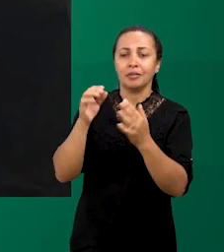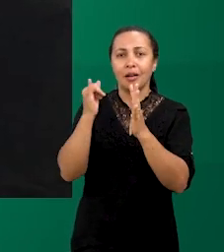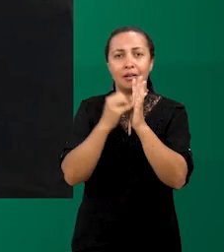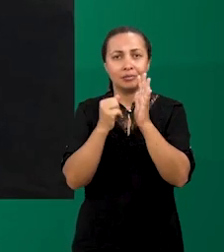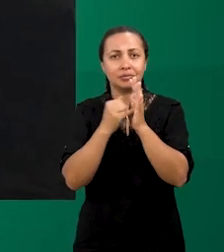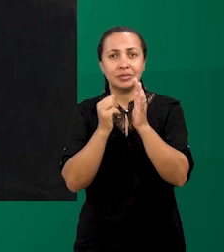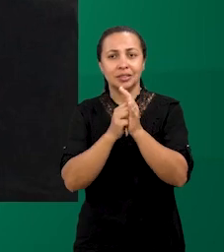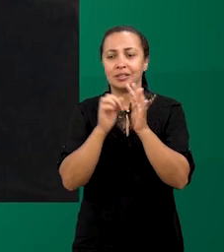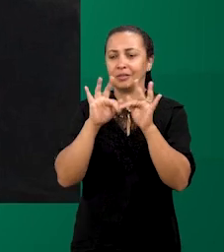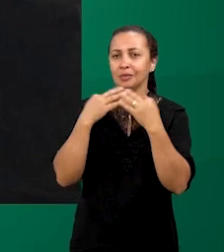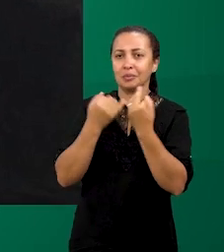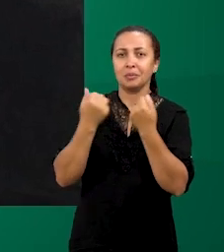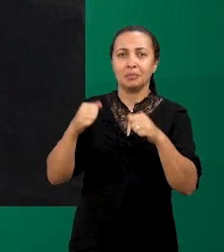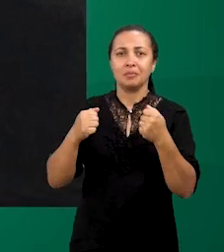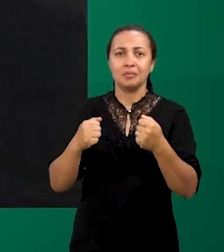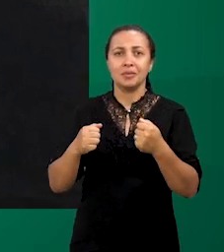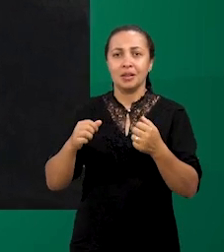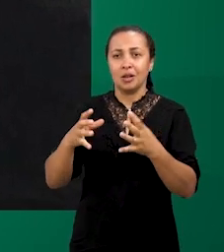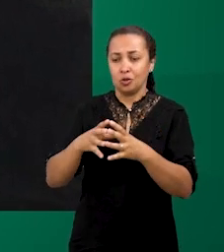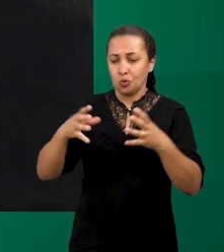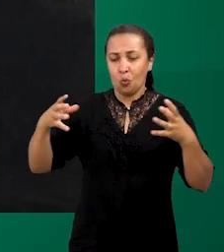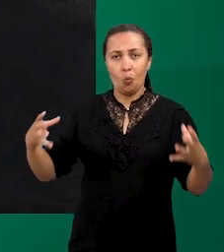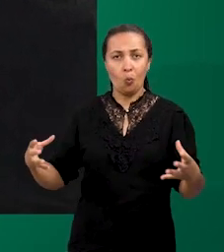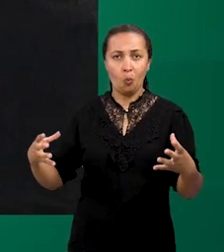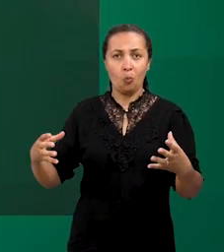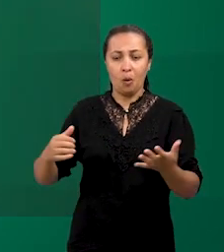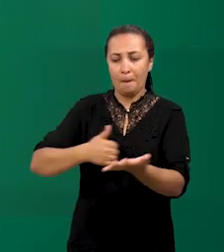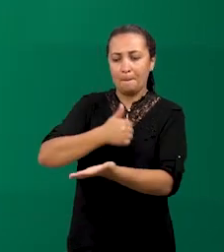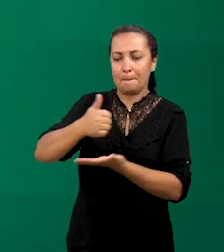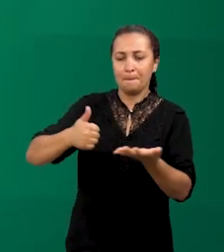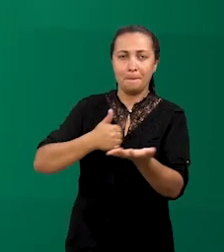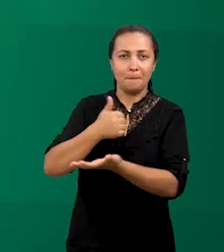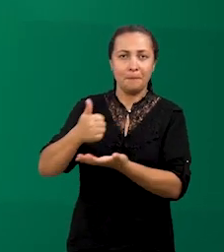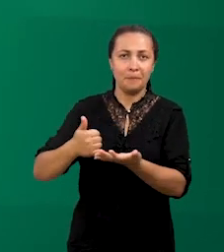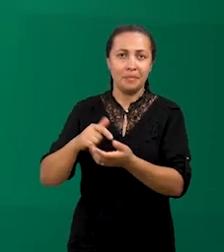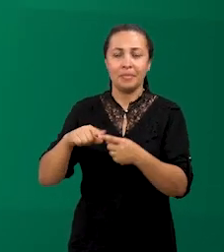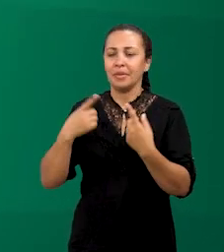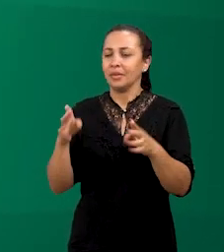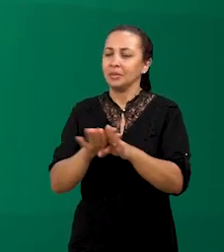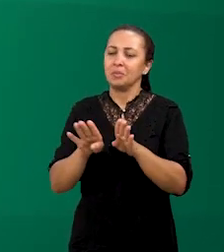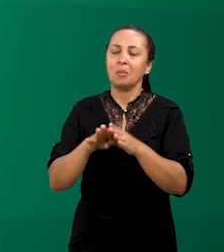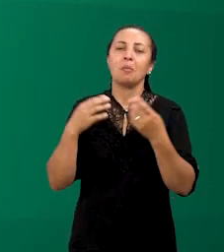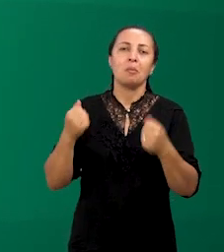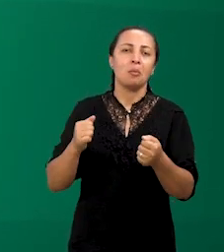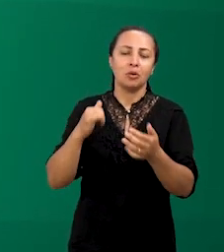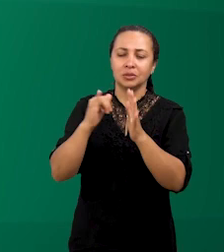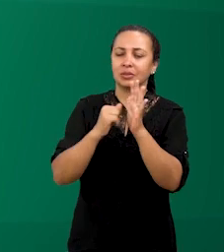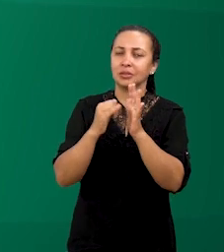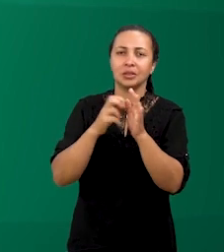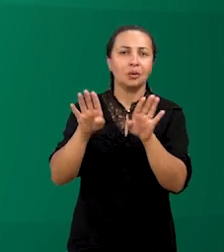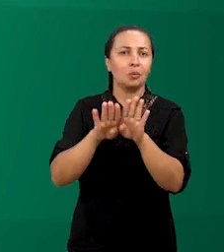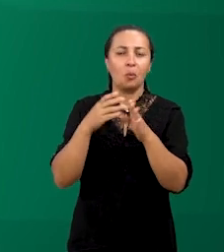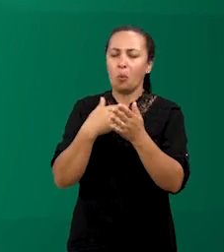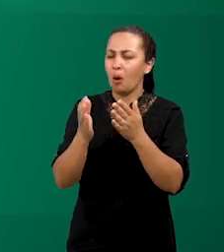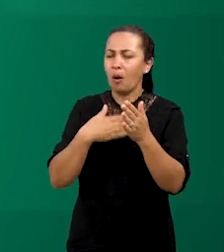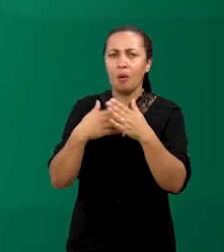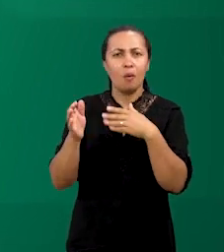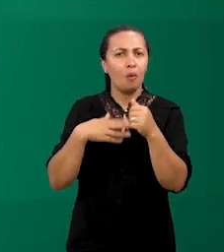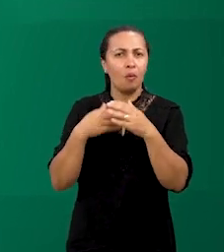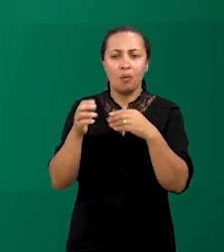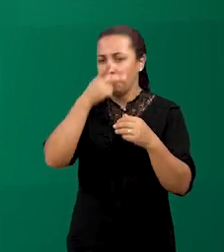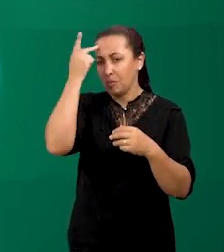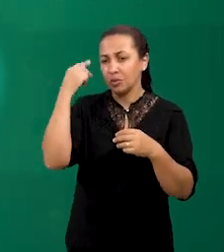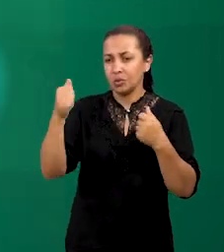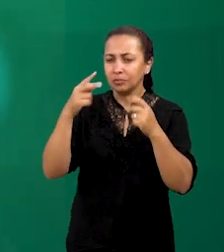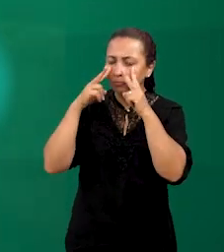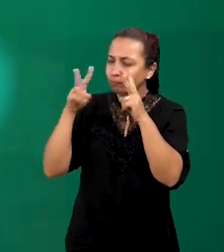famílias que precisam de cesta básica. Mas também você pode cadastrar qualquer pessoa que você olhe em algum ponto de